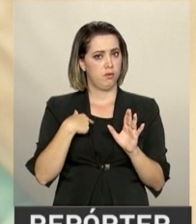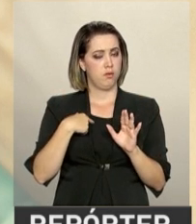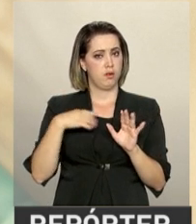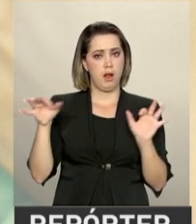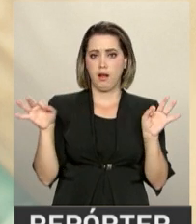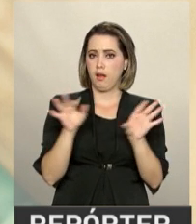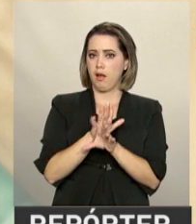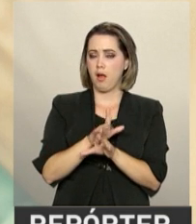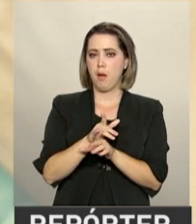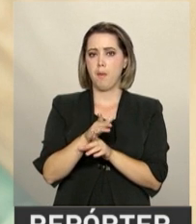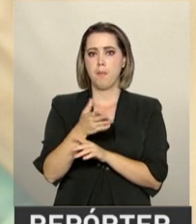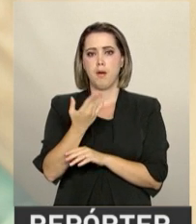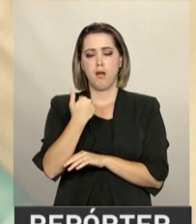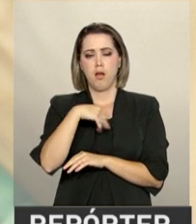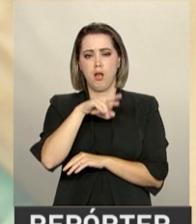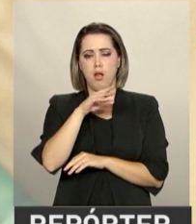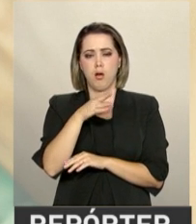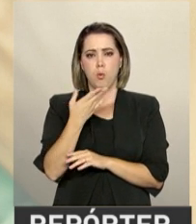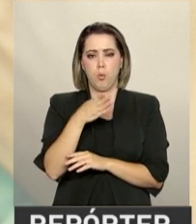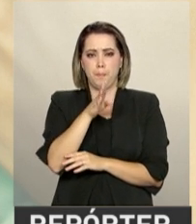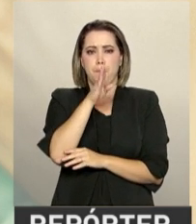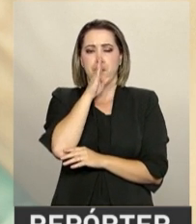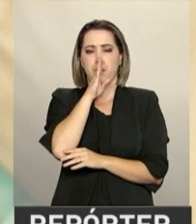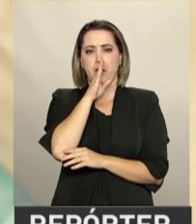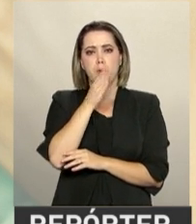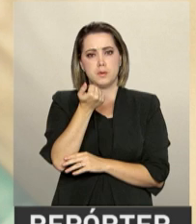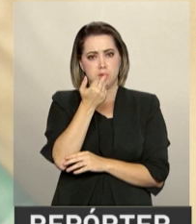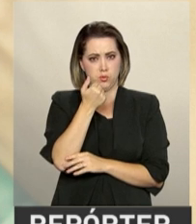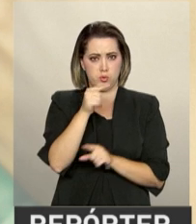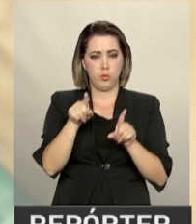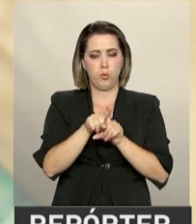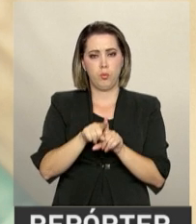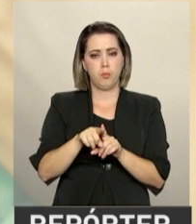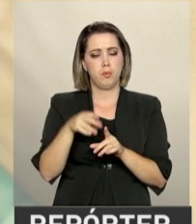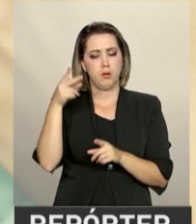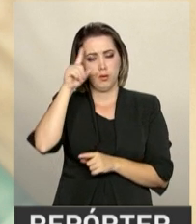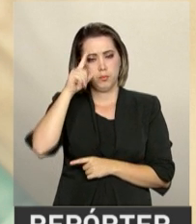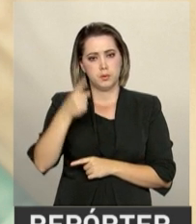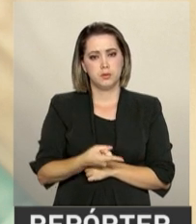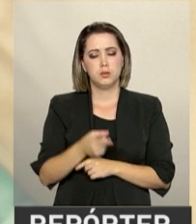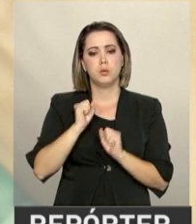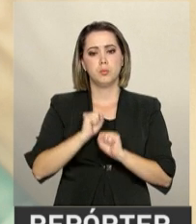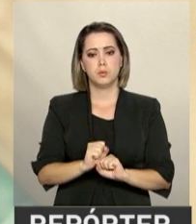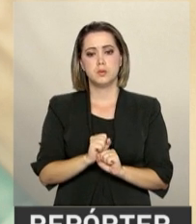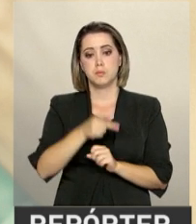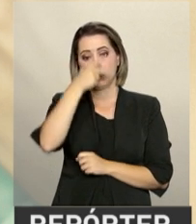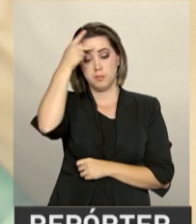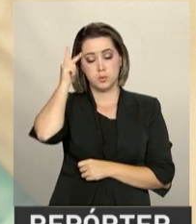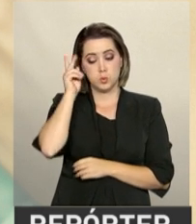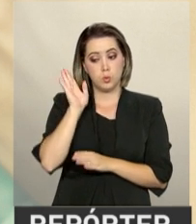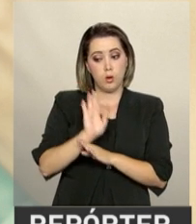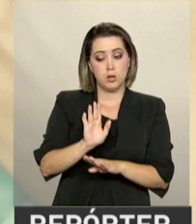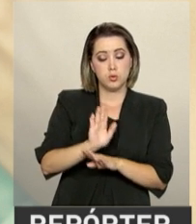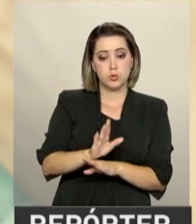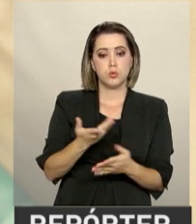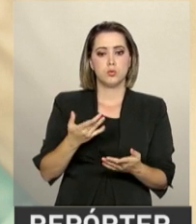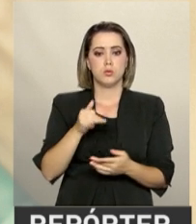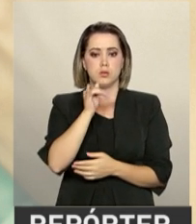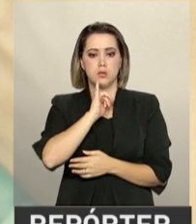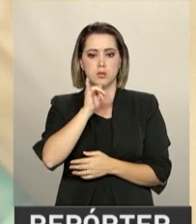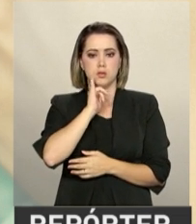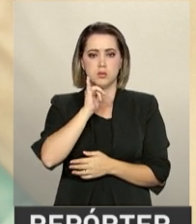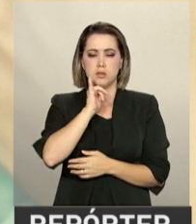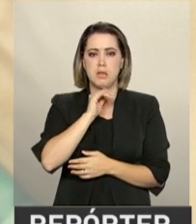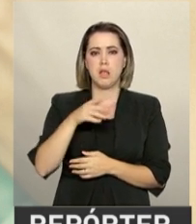obrigatório, permitir a presença na hora do parto de doula e acompanhante, promover medidas que diminuam a dor, como